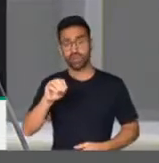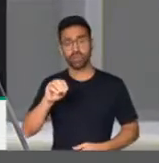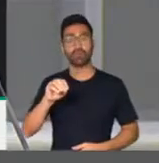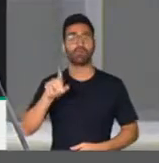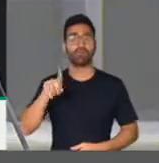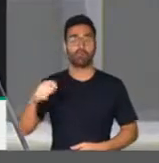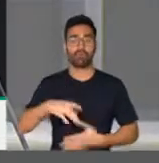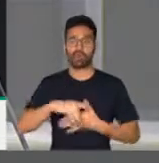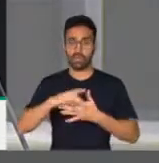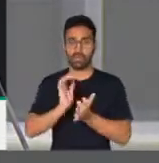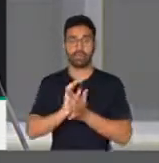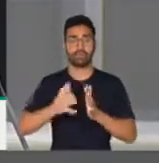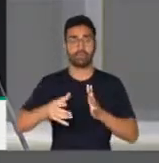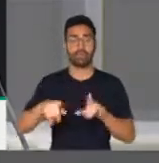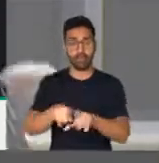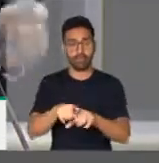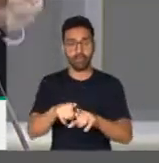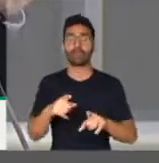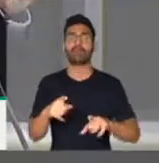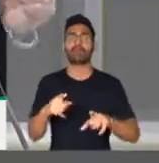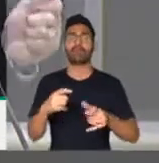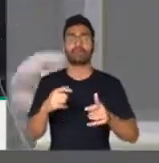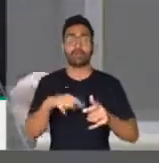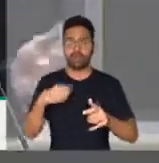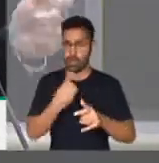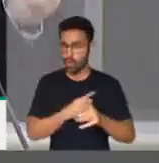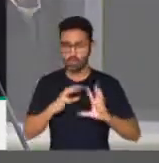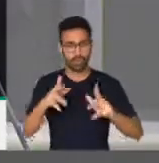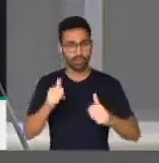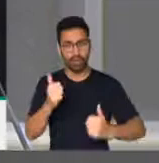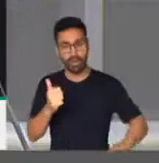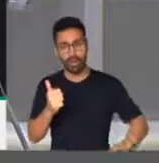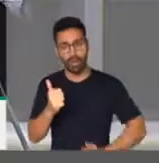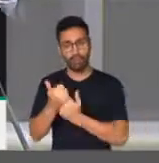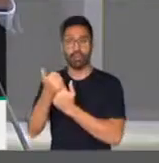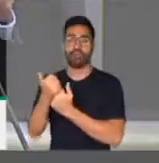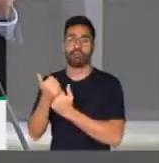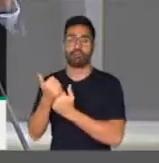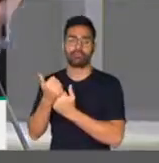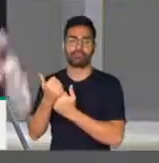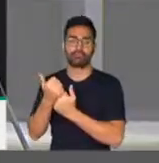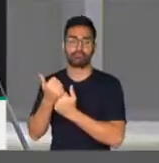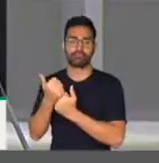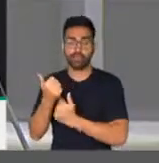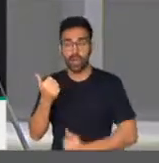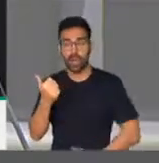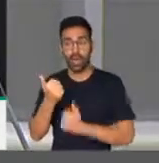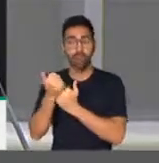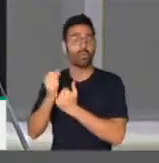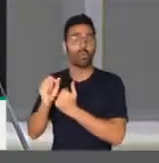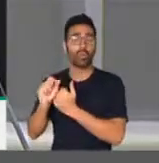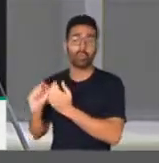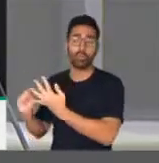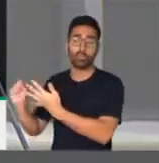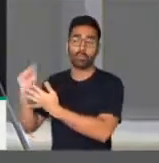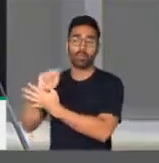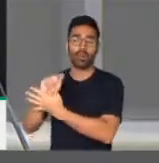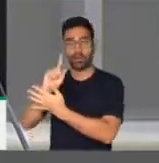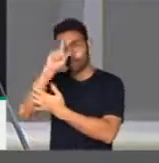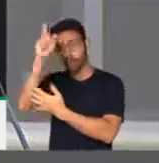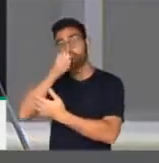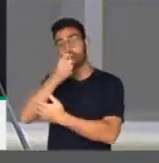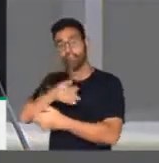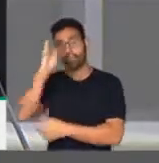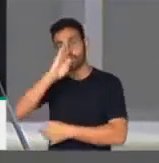da bancada, nós estaremos aqui para apoiarmos aquilo que são iniciativas boas para o